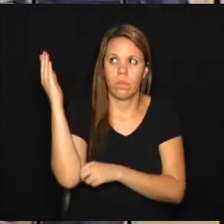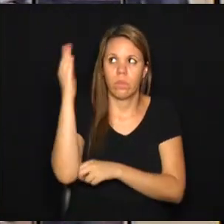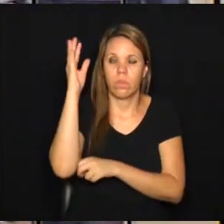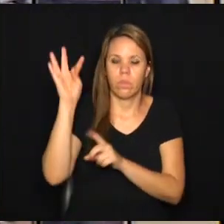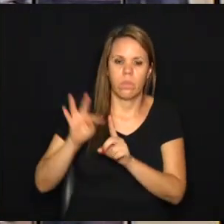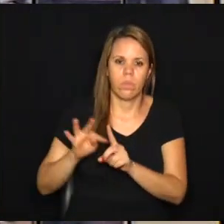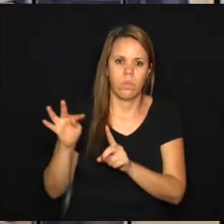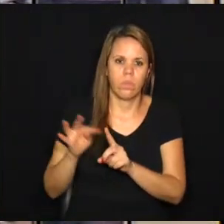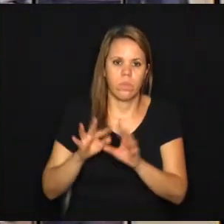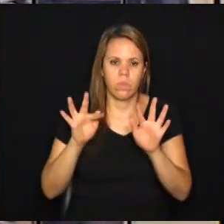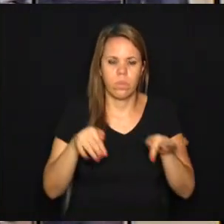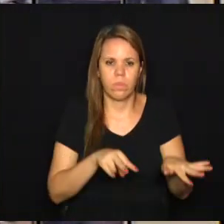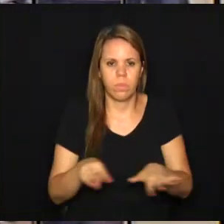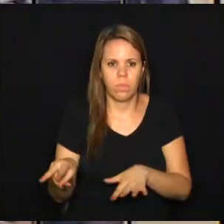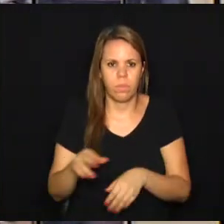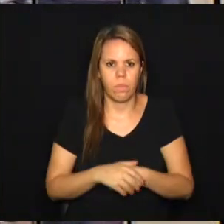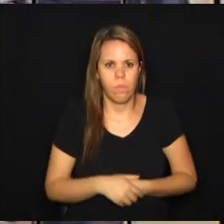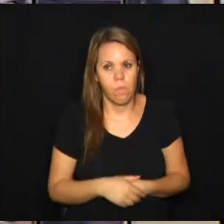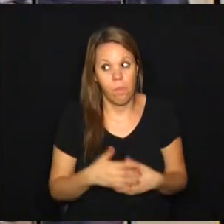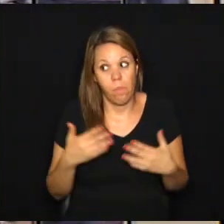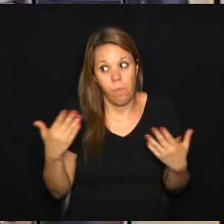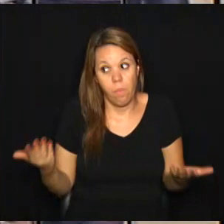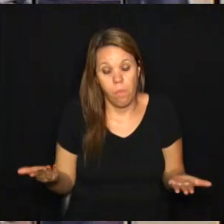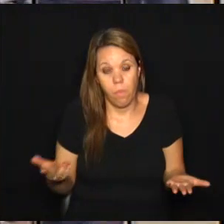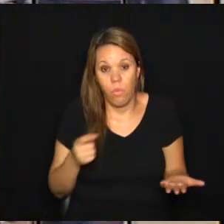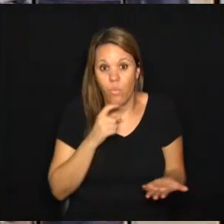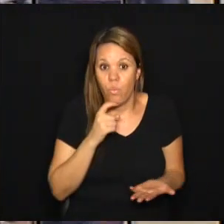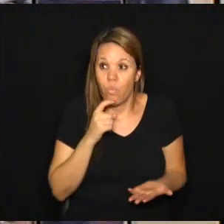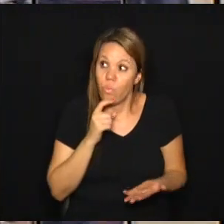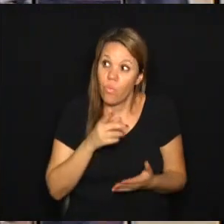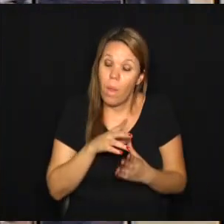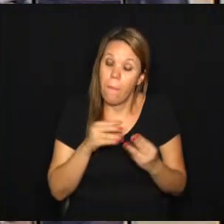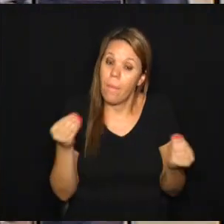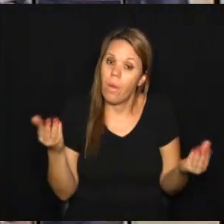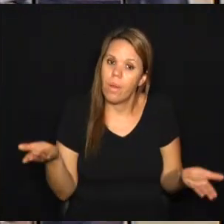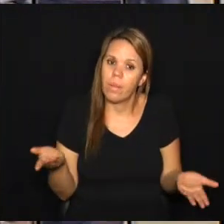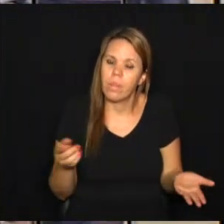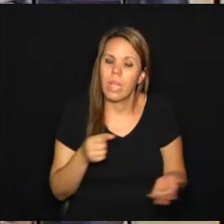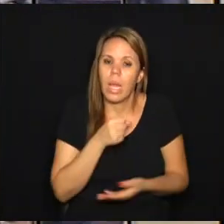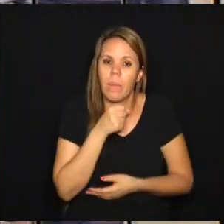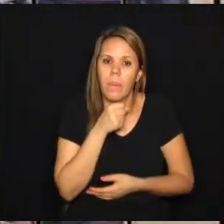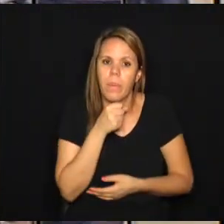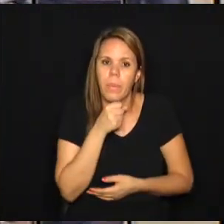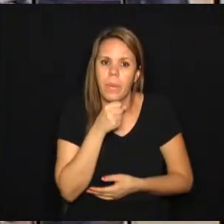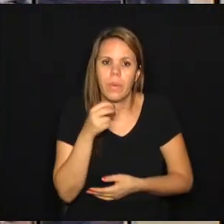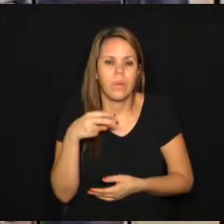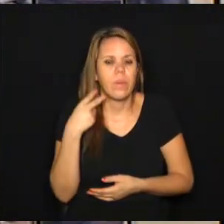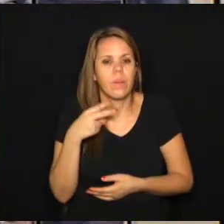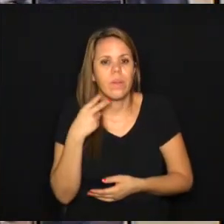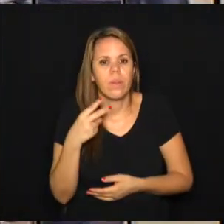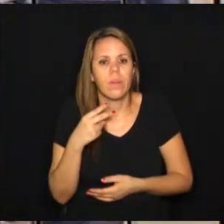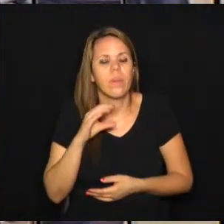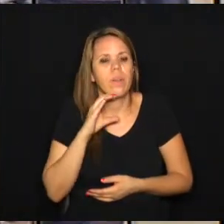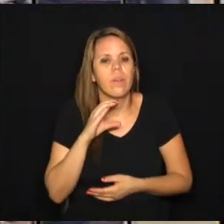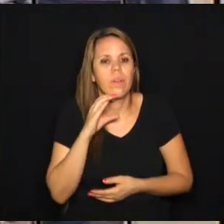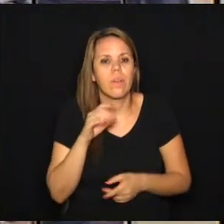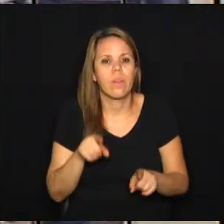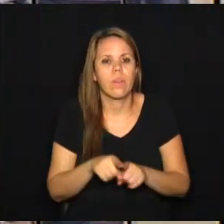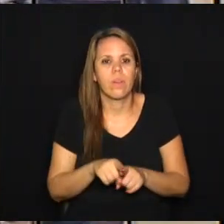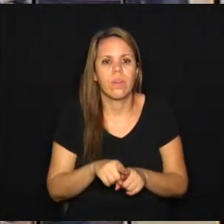do tempo para este fim de semana, será que essa frente fria vai embora? Tem ainda a reportagem com os vereadores Carlão do PT,